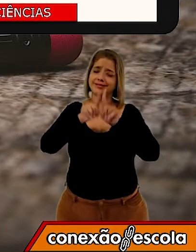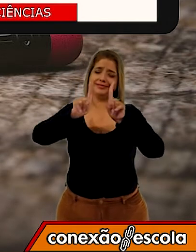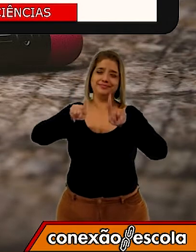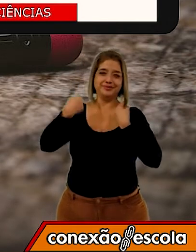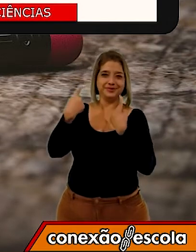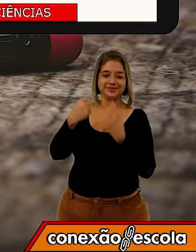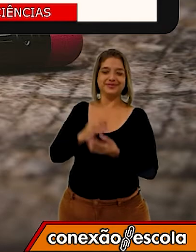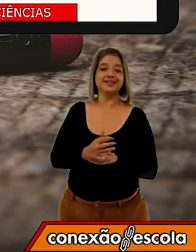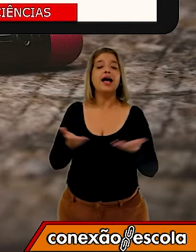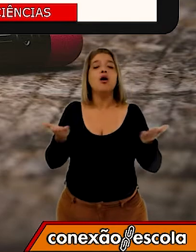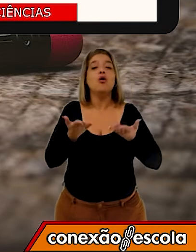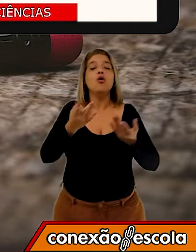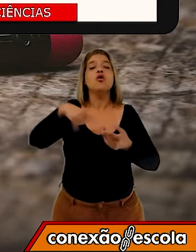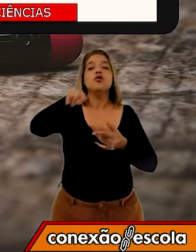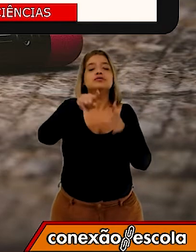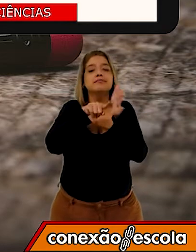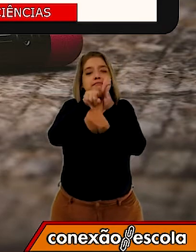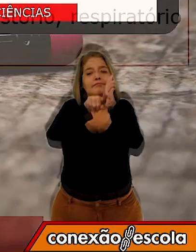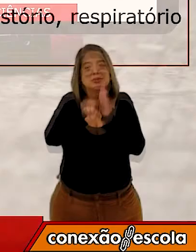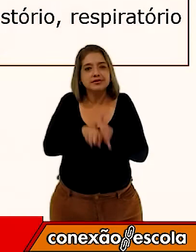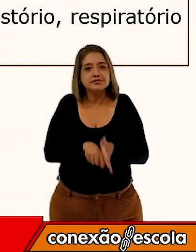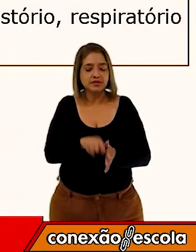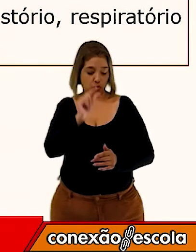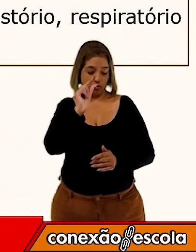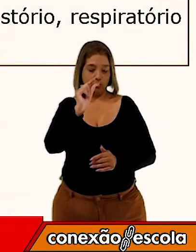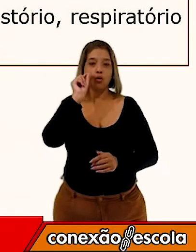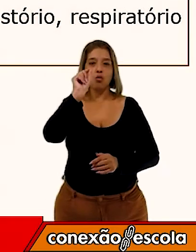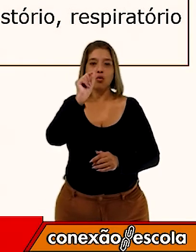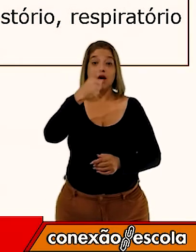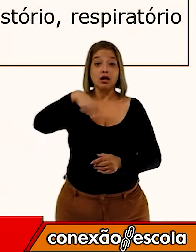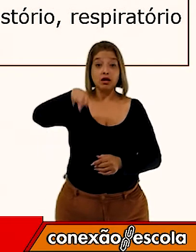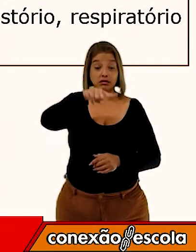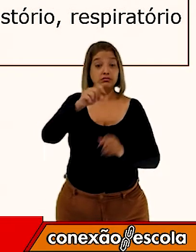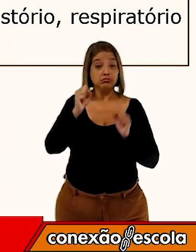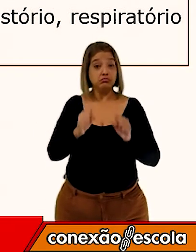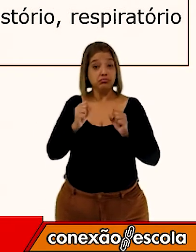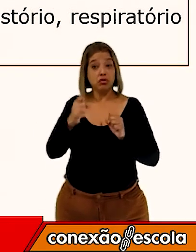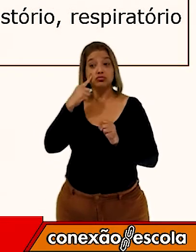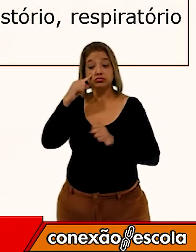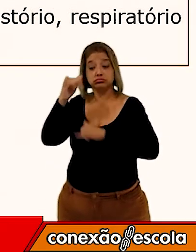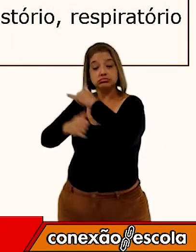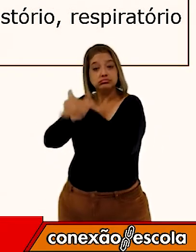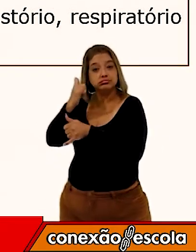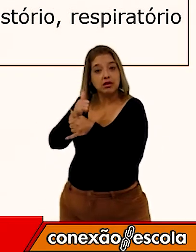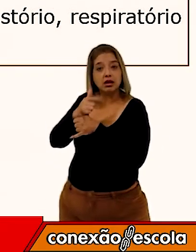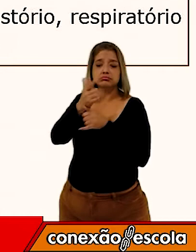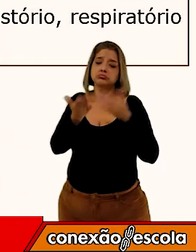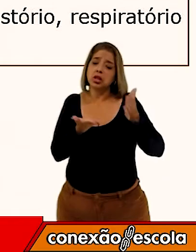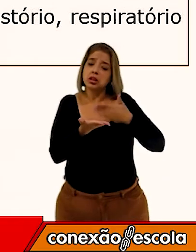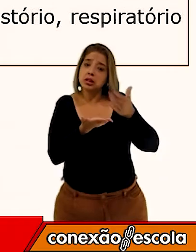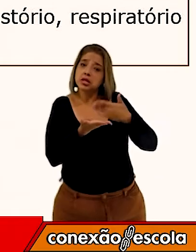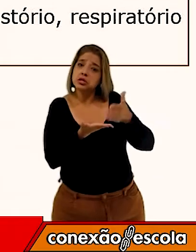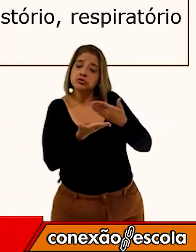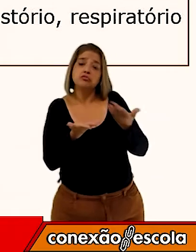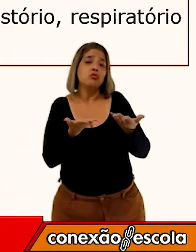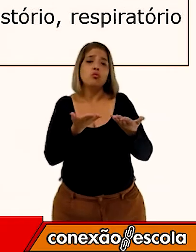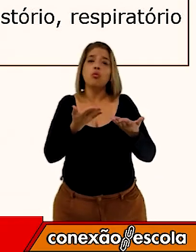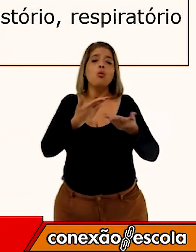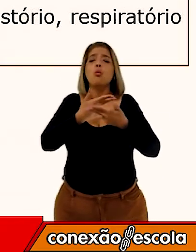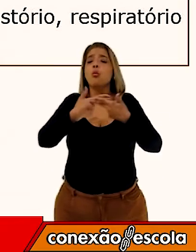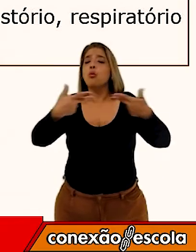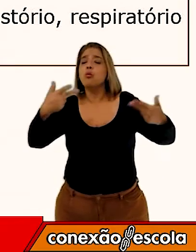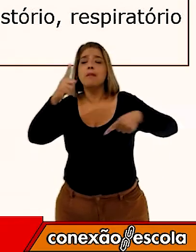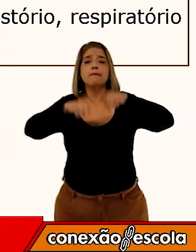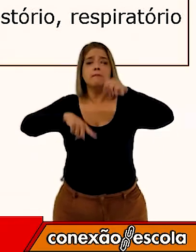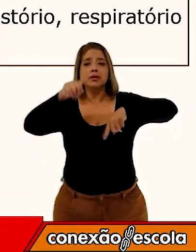Bora pesquisar um pouco. Você pode olhar na internet, no seu livro didático ou em outro